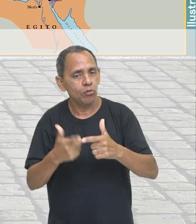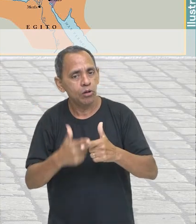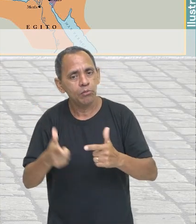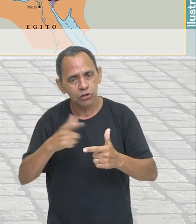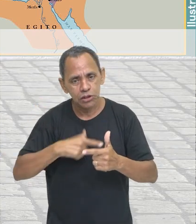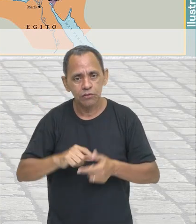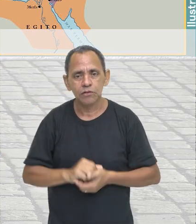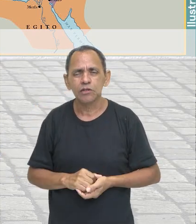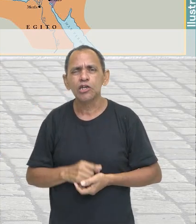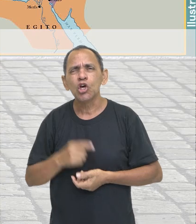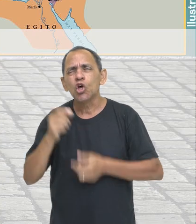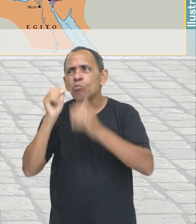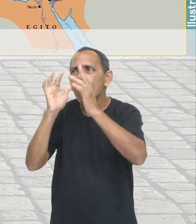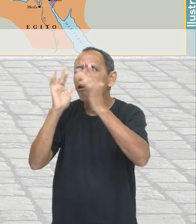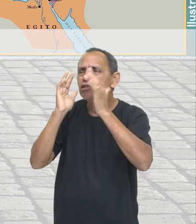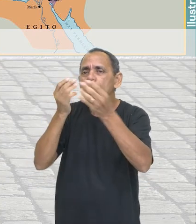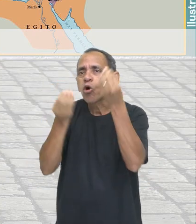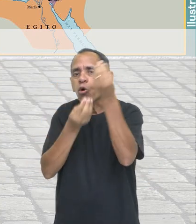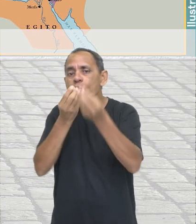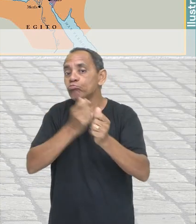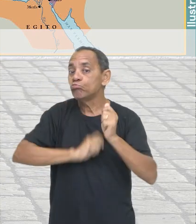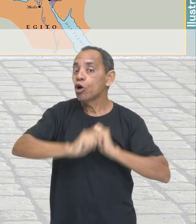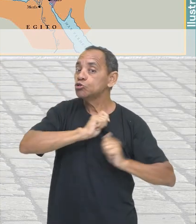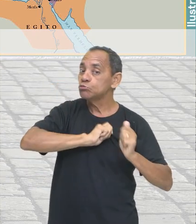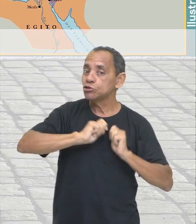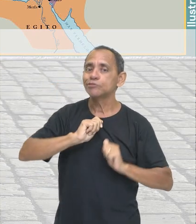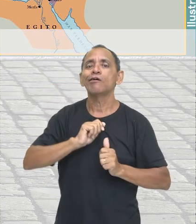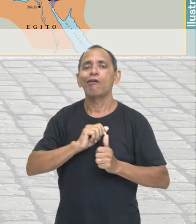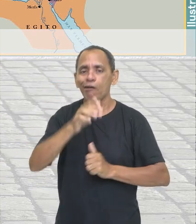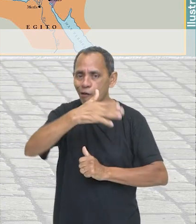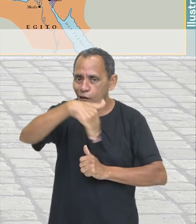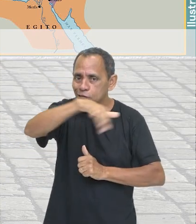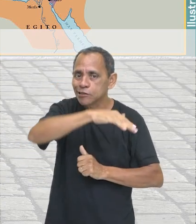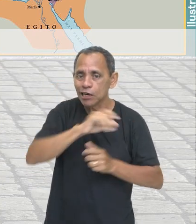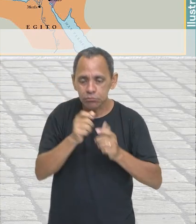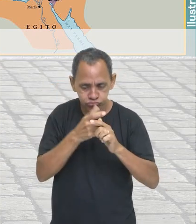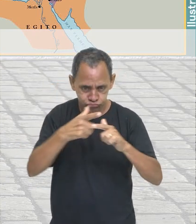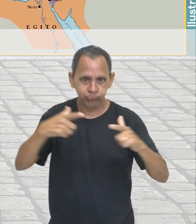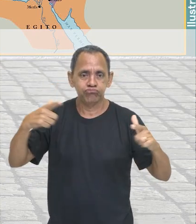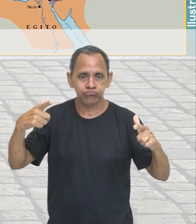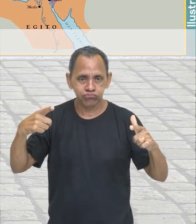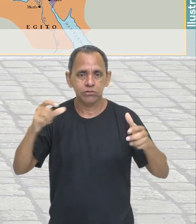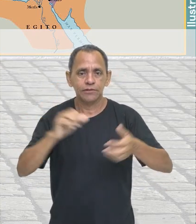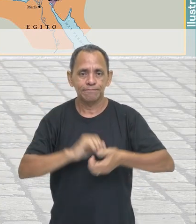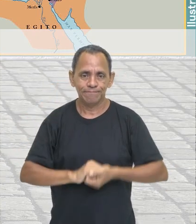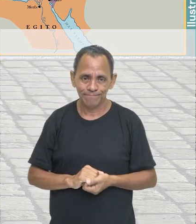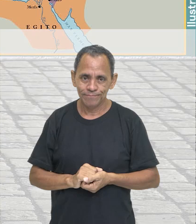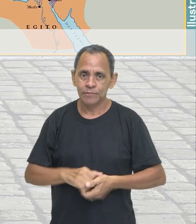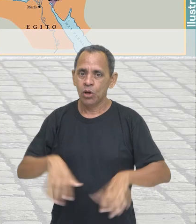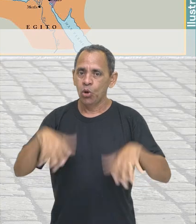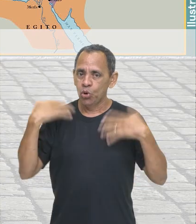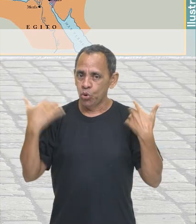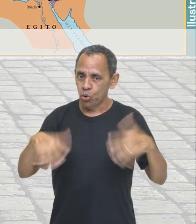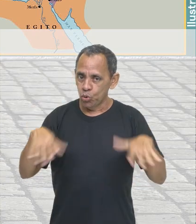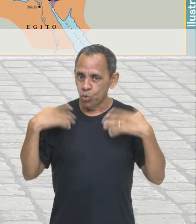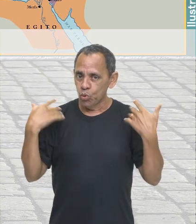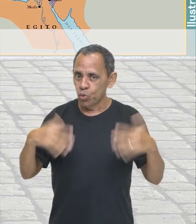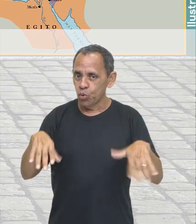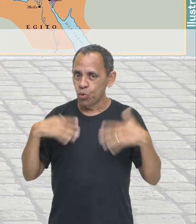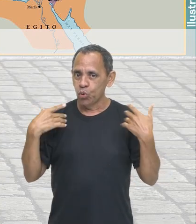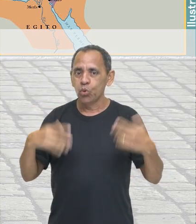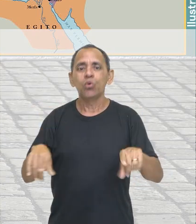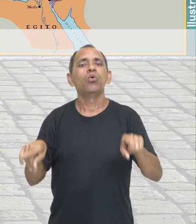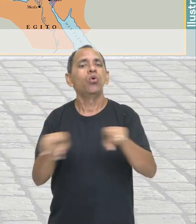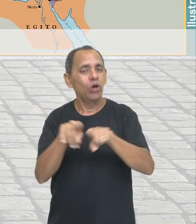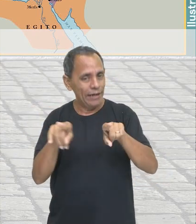dificuldade que era administrar locais enormes como esse, grandes áreas como essa, e ainda proteger